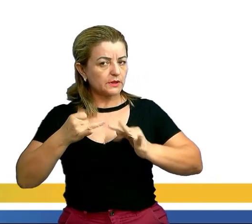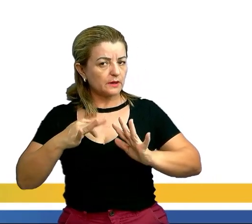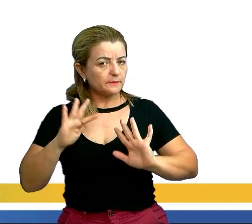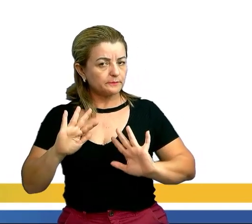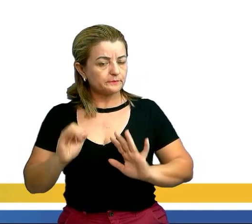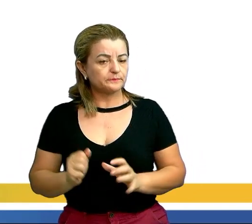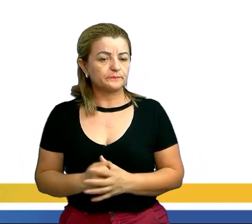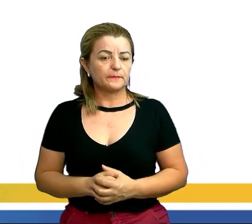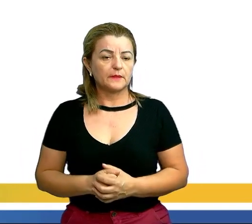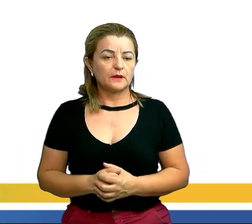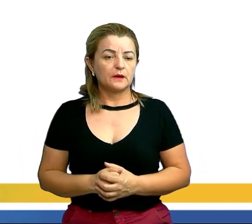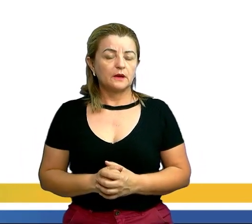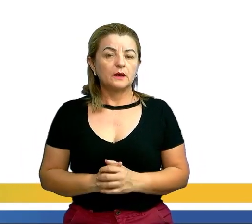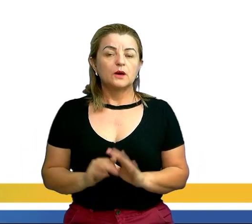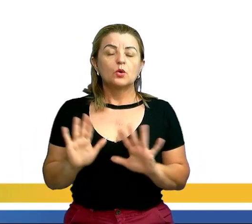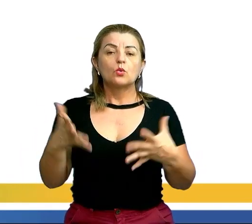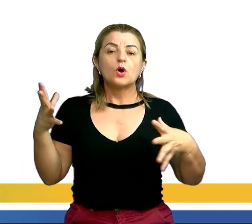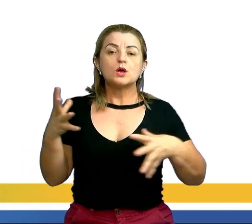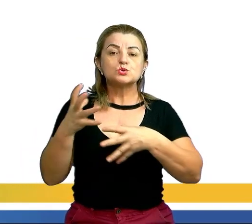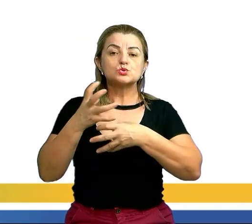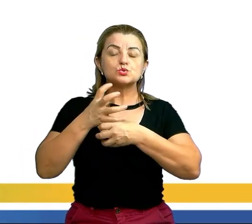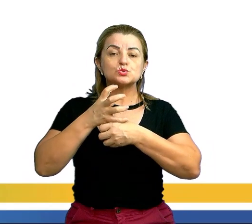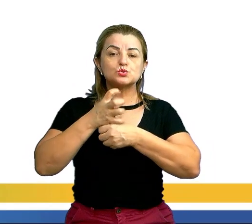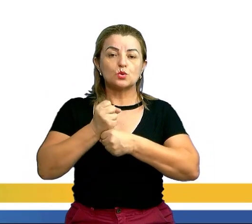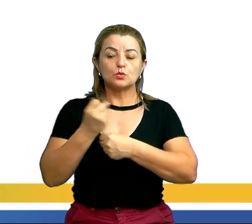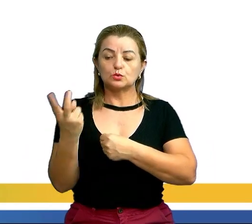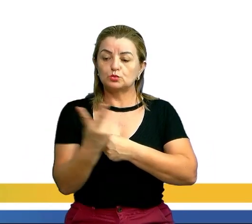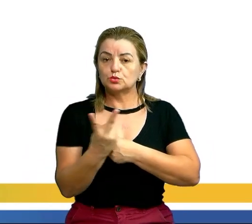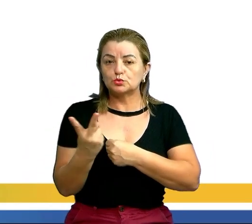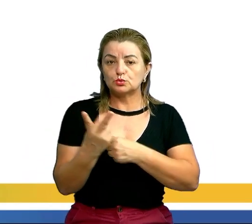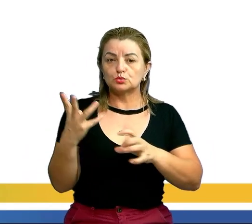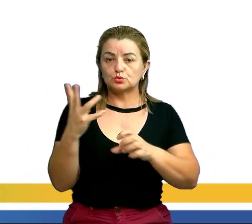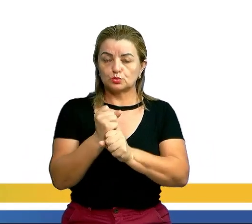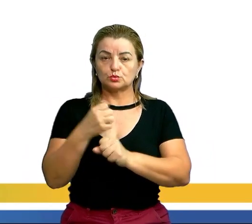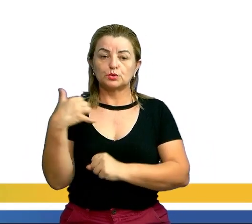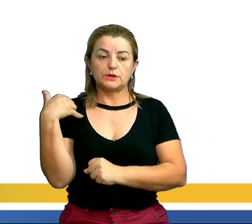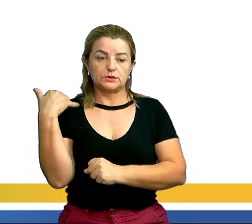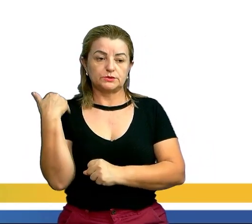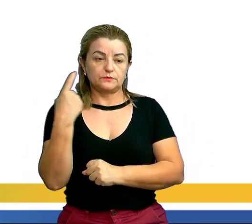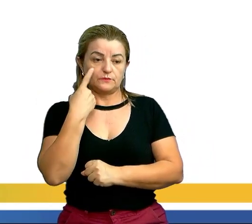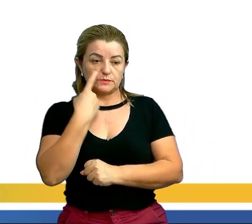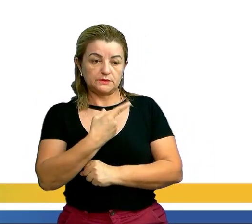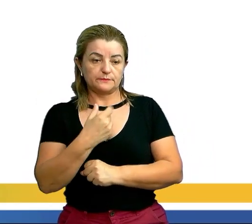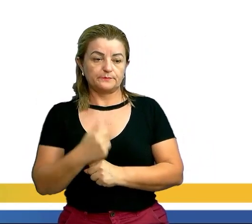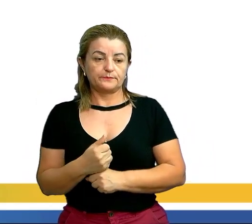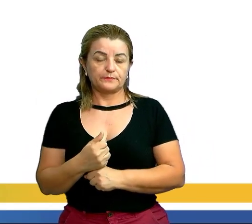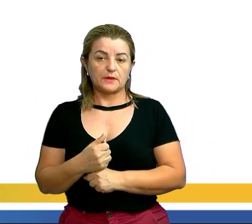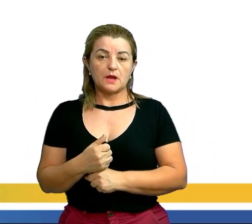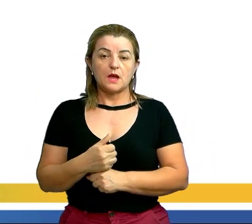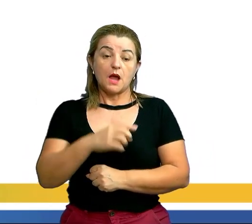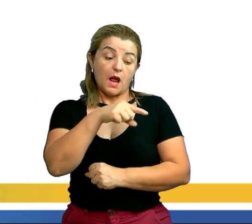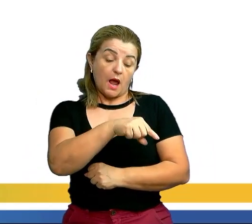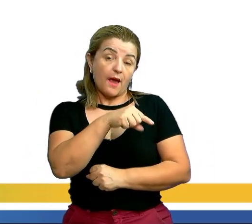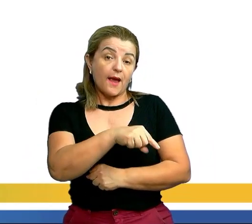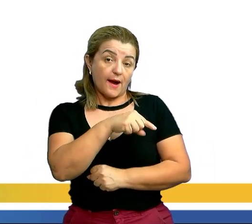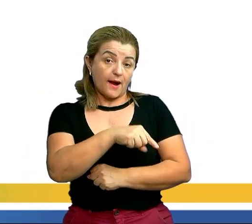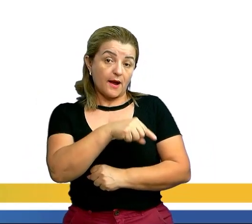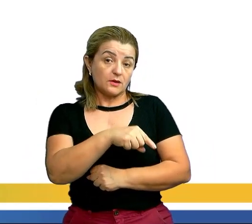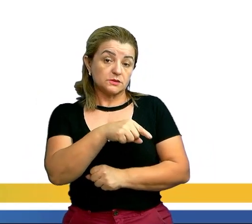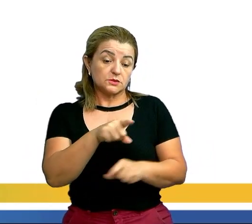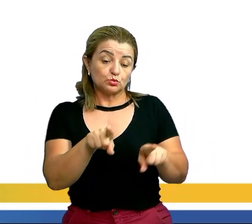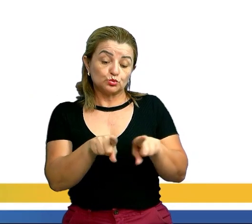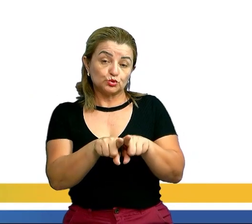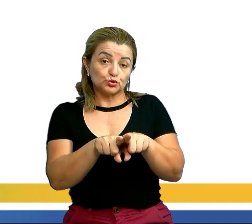ti. Qual é a soma das idades de dois irmãos? Bora ver aqui? Como Carlos e Manuela são